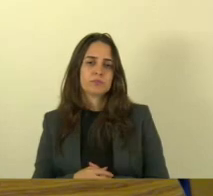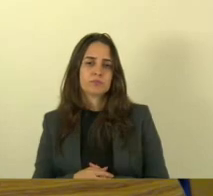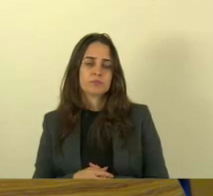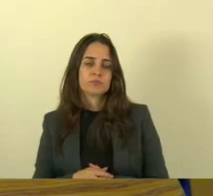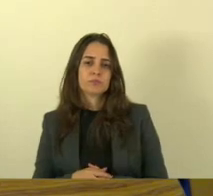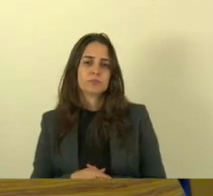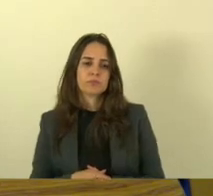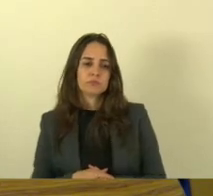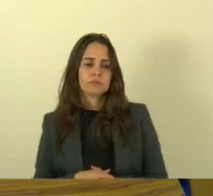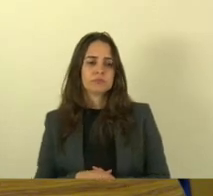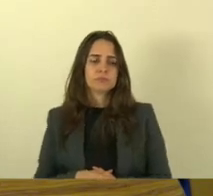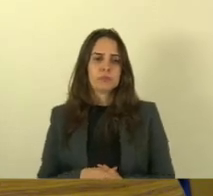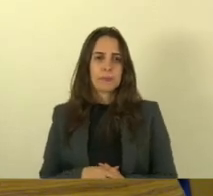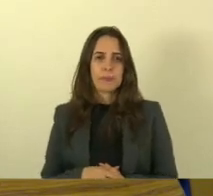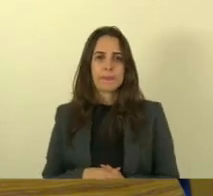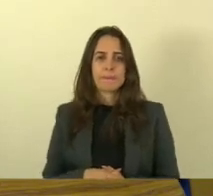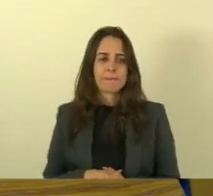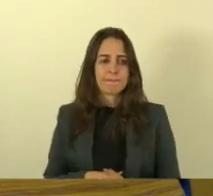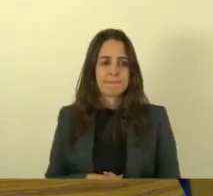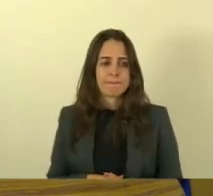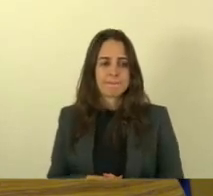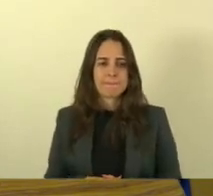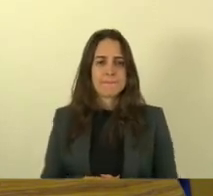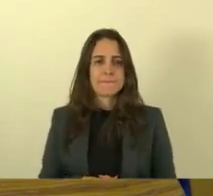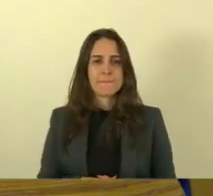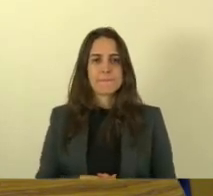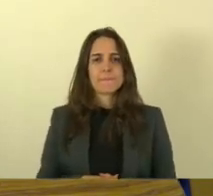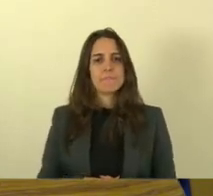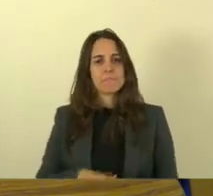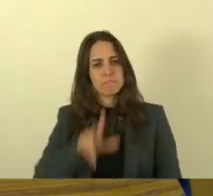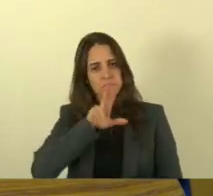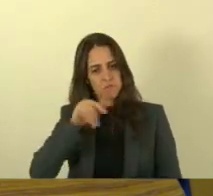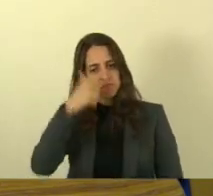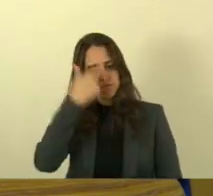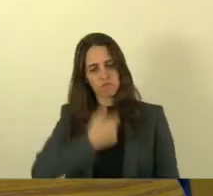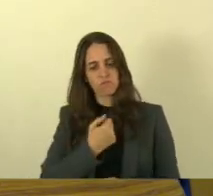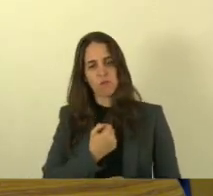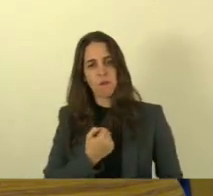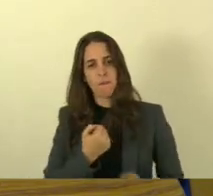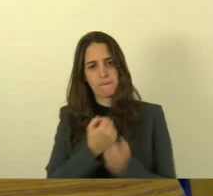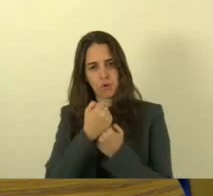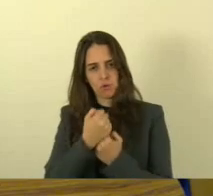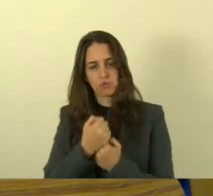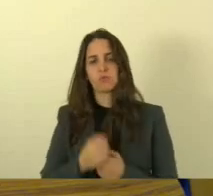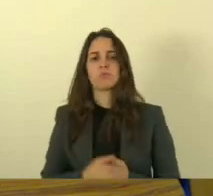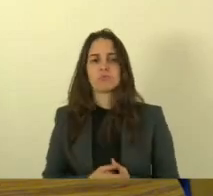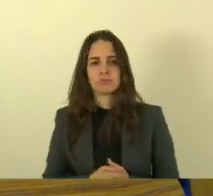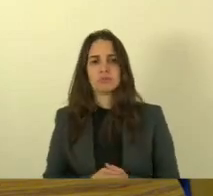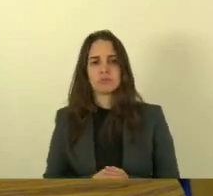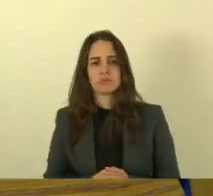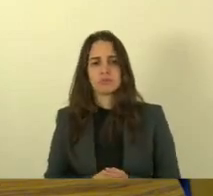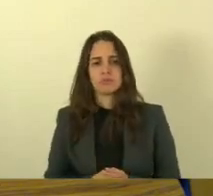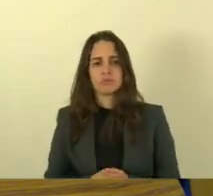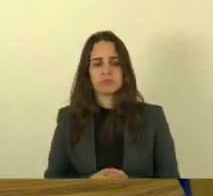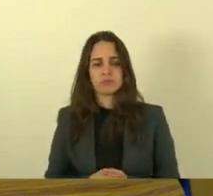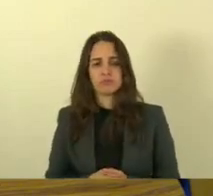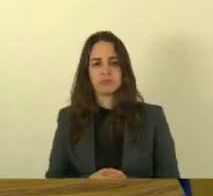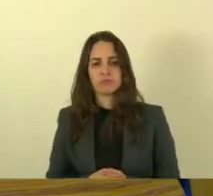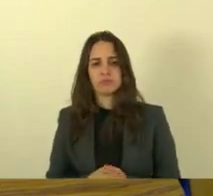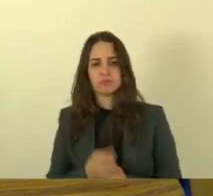que e terá o nosso apoio está tendo o nosso apoio tivemos